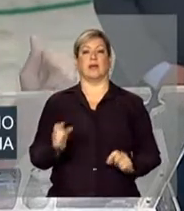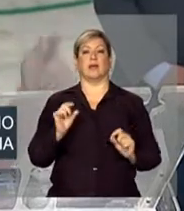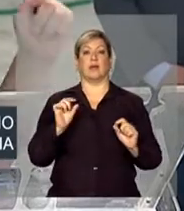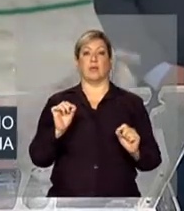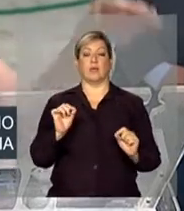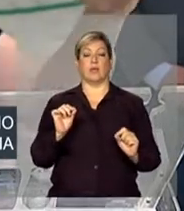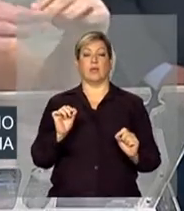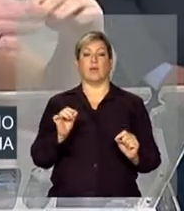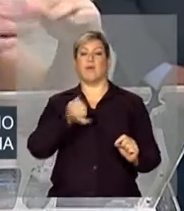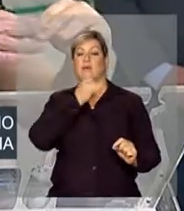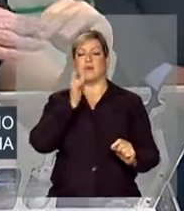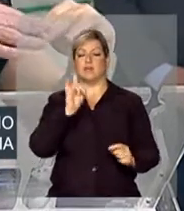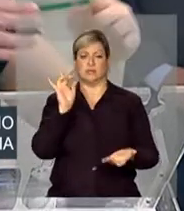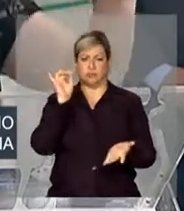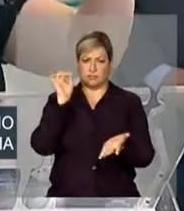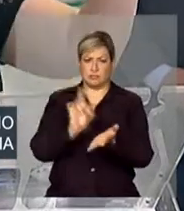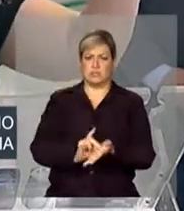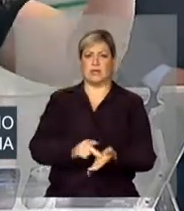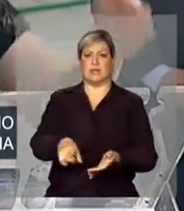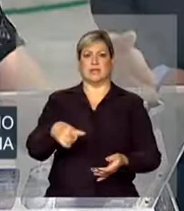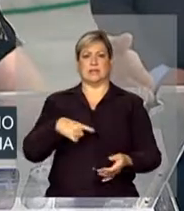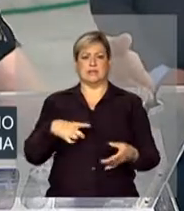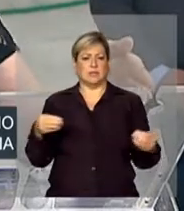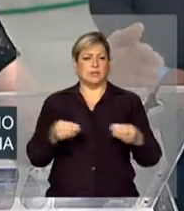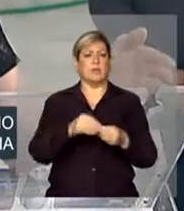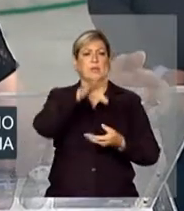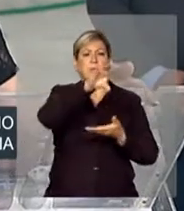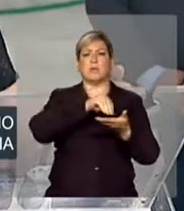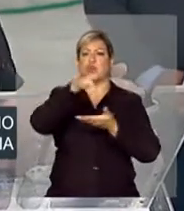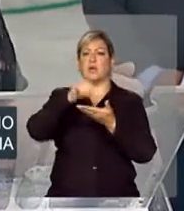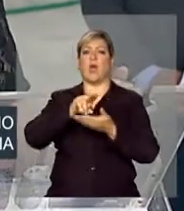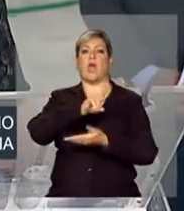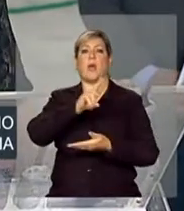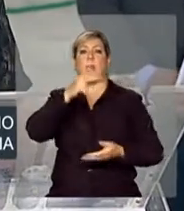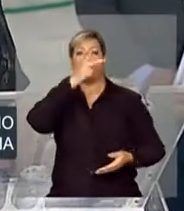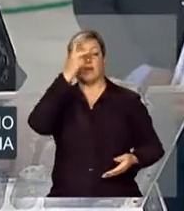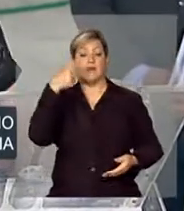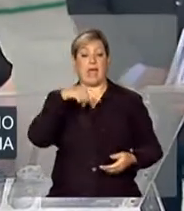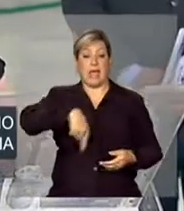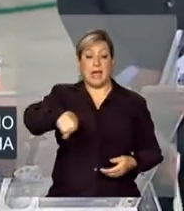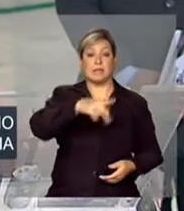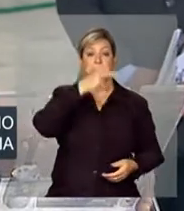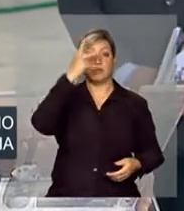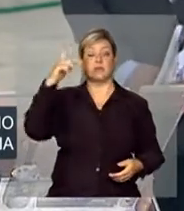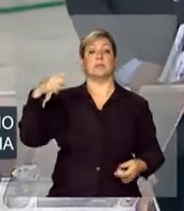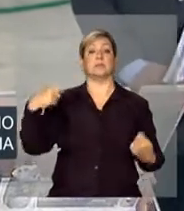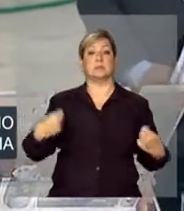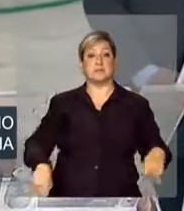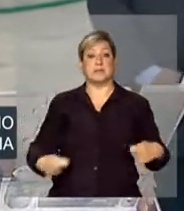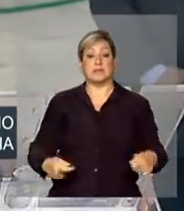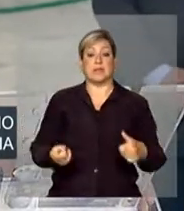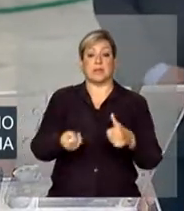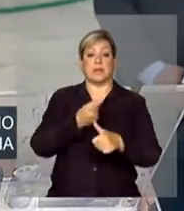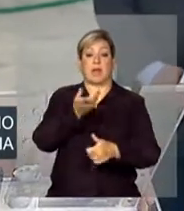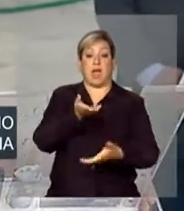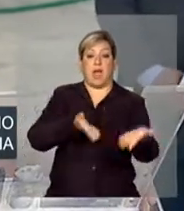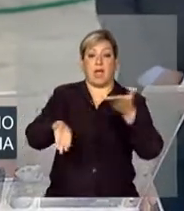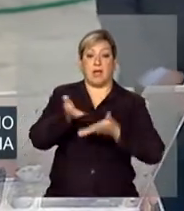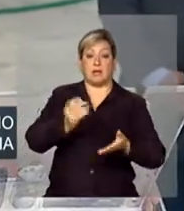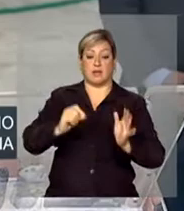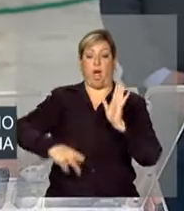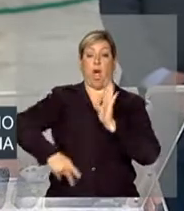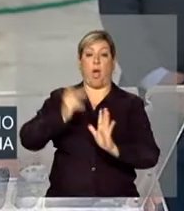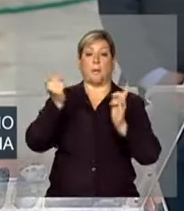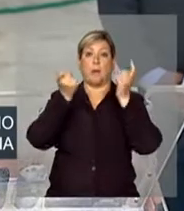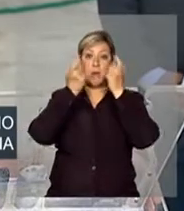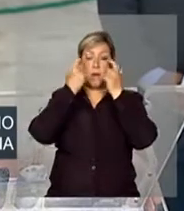efetivo. Nós estamos cruzando esses cadastros, pegando o nome das pessoas e dizendo essas pessoas têm que ser as primeiras a ser atendidas em cirurgia de